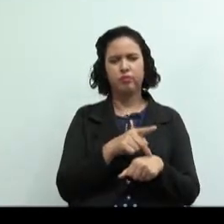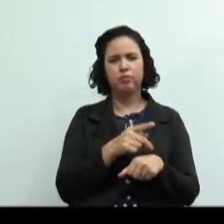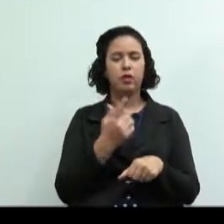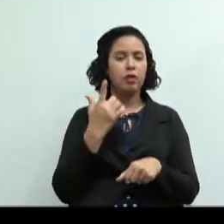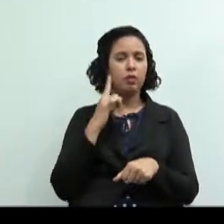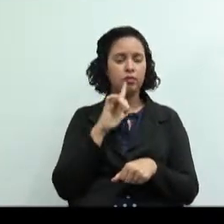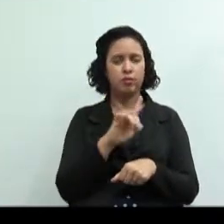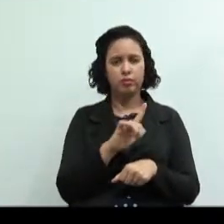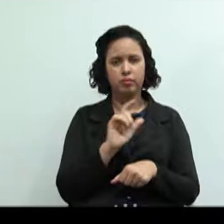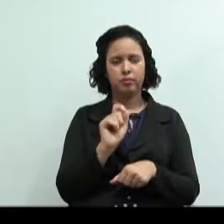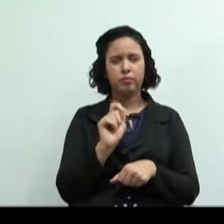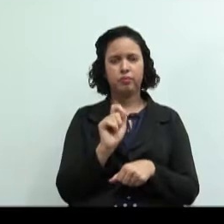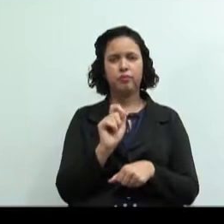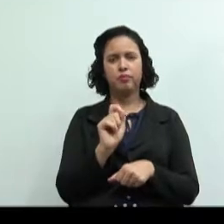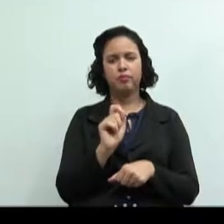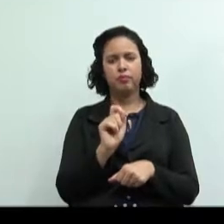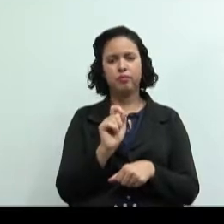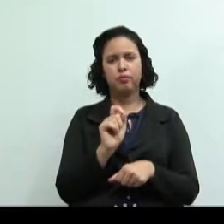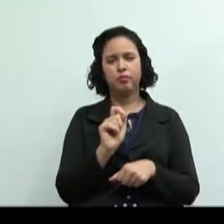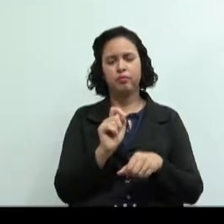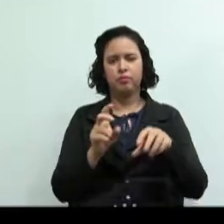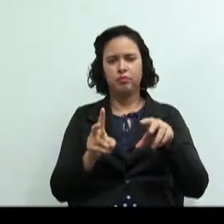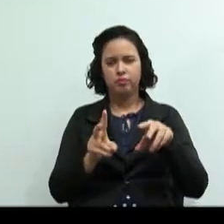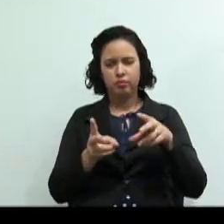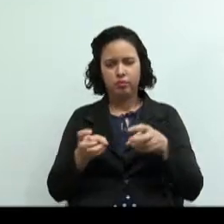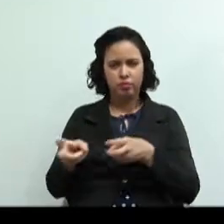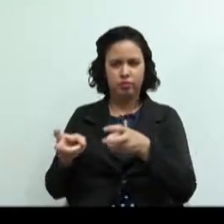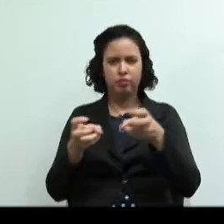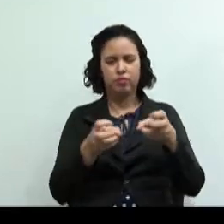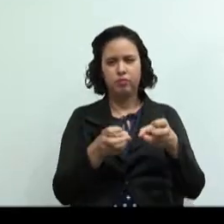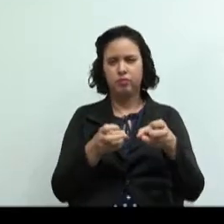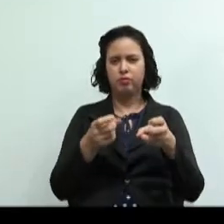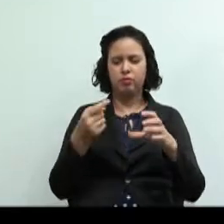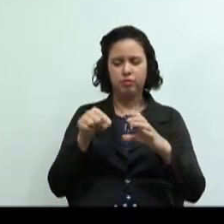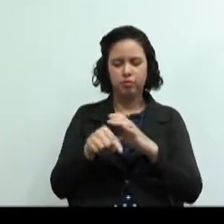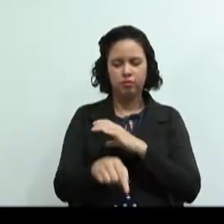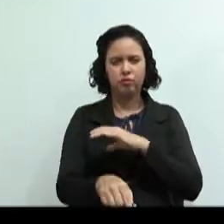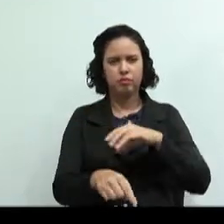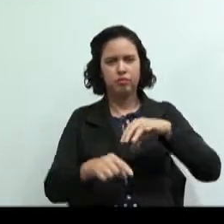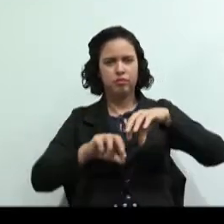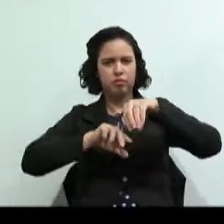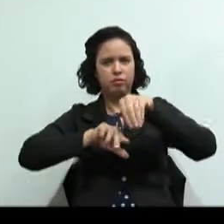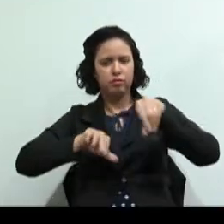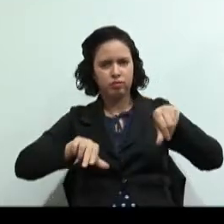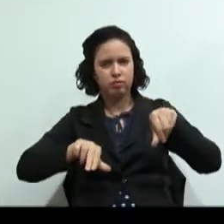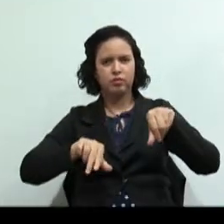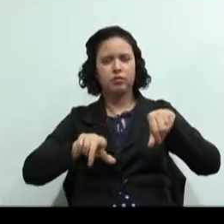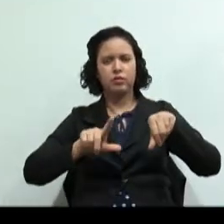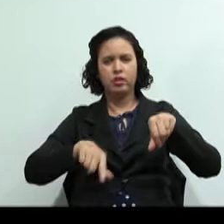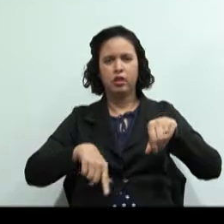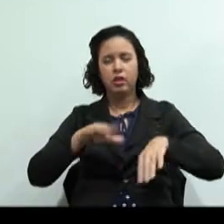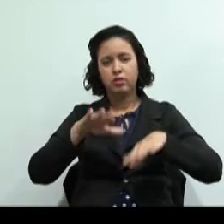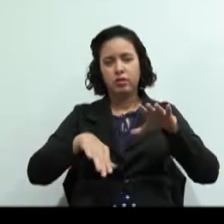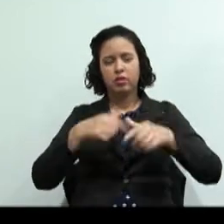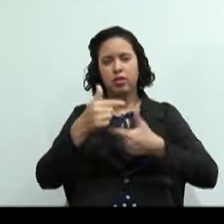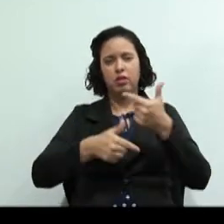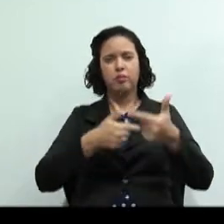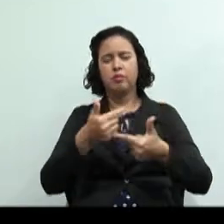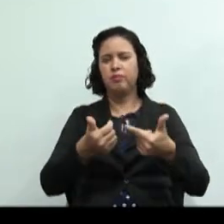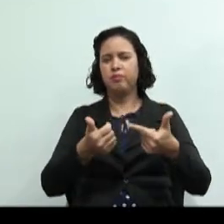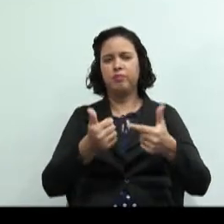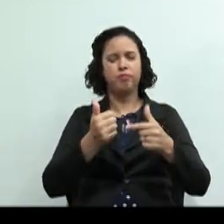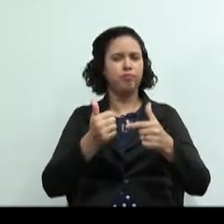São explorados ao máximo na extração de minérios de forma muitas vezes sub-humana sem